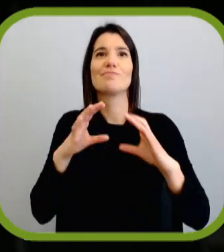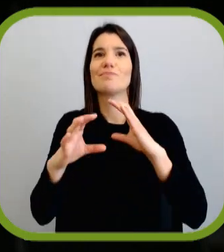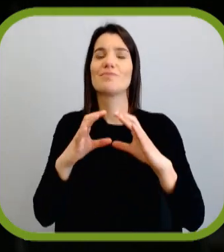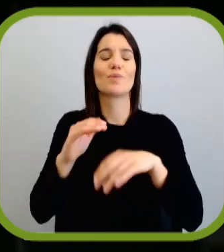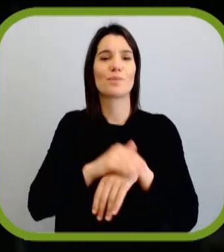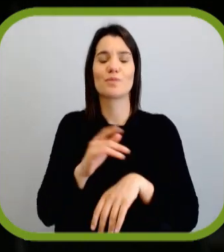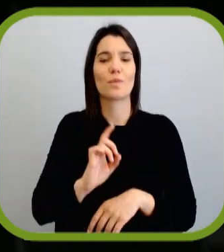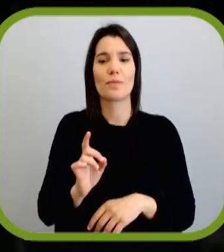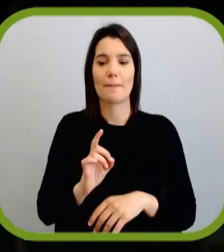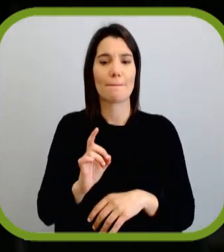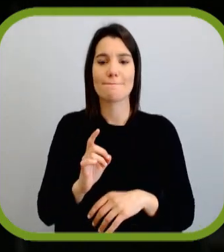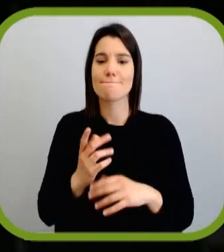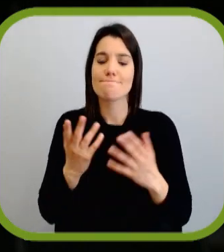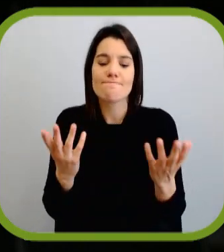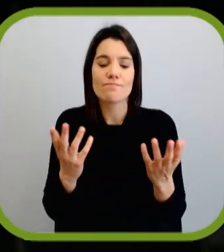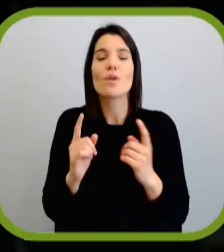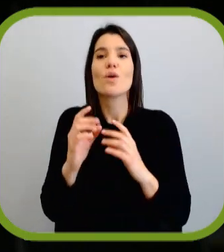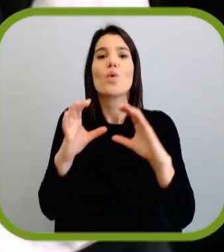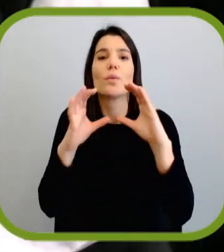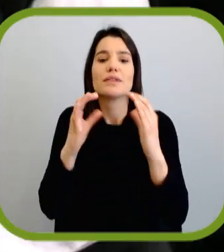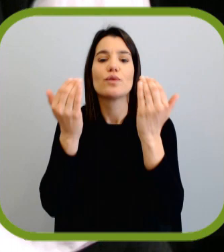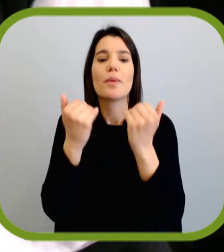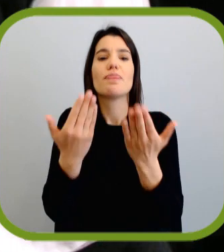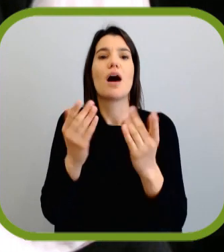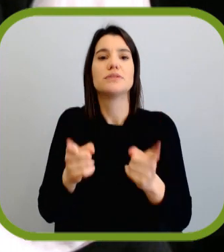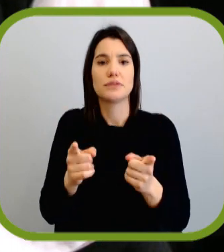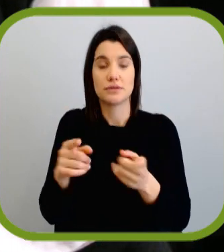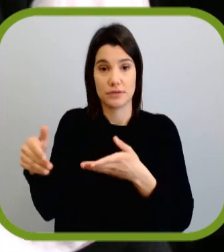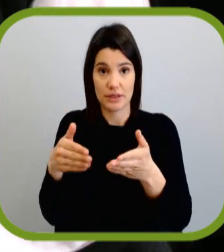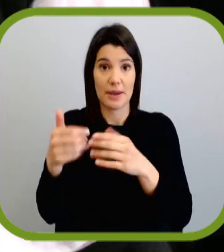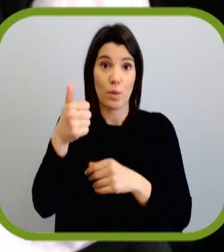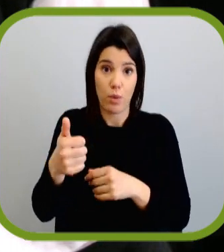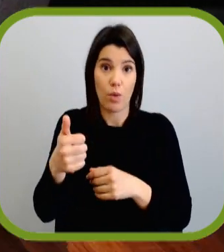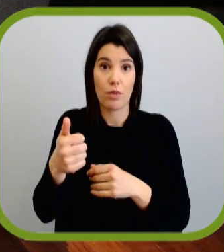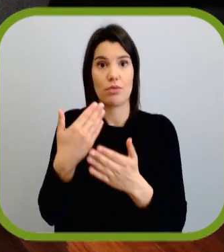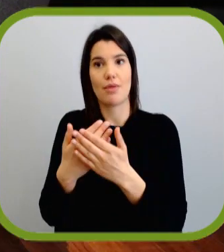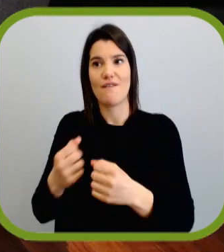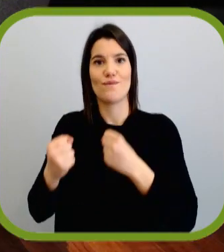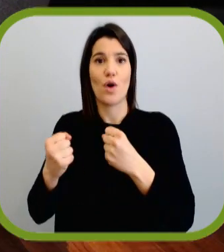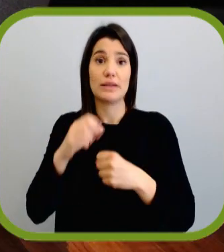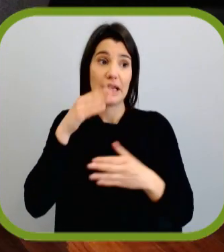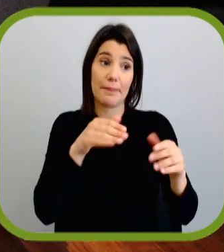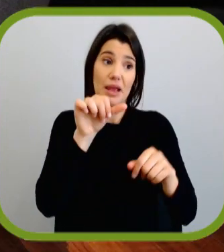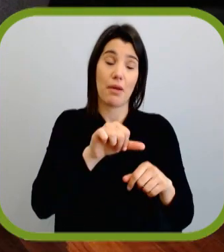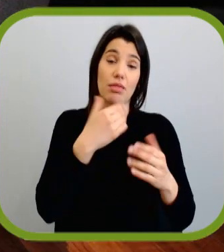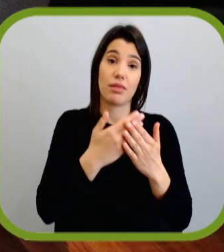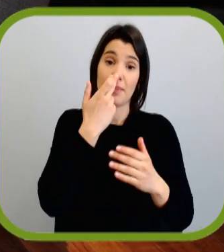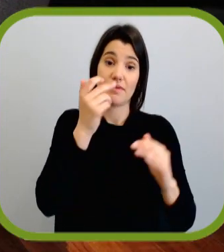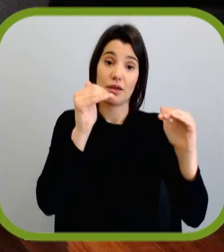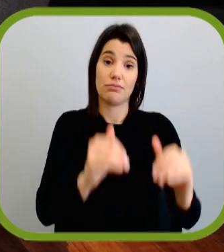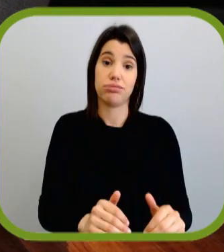Não tem a ver com a comunicação, tem a ver com aquilo que se comunica. Se for no mau caminho, fortalecem. Se for no mau caminho,